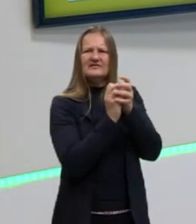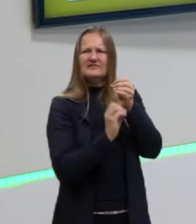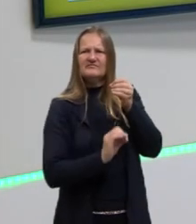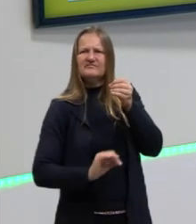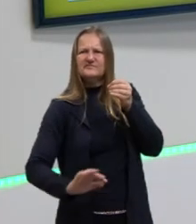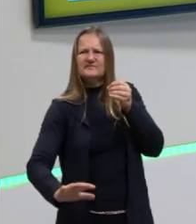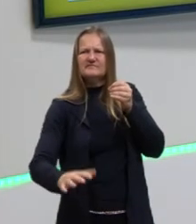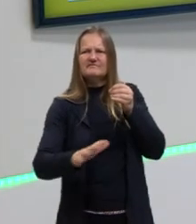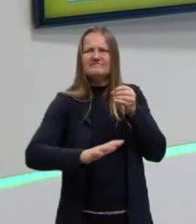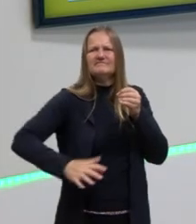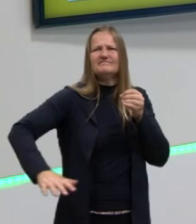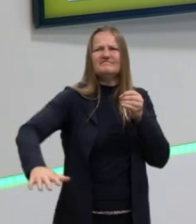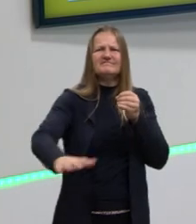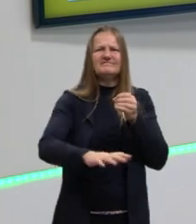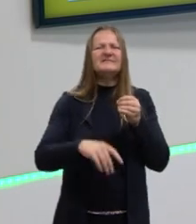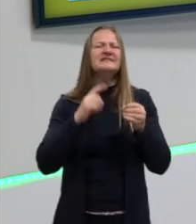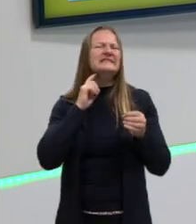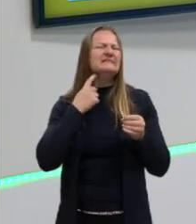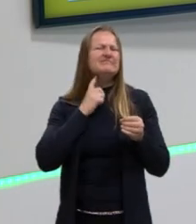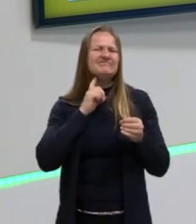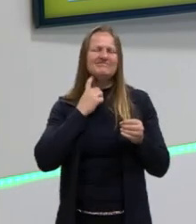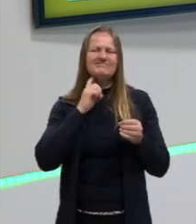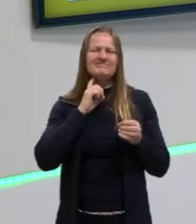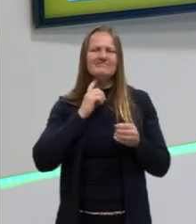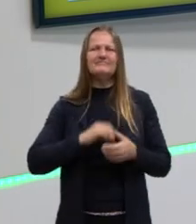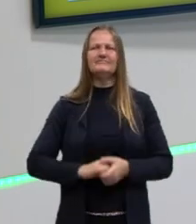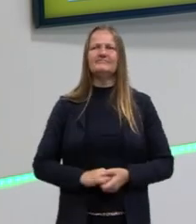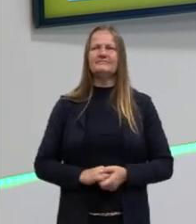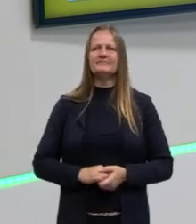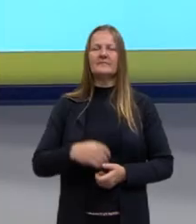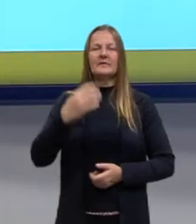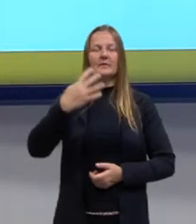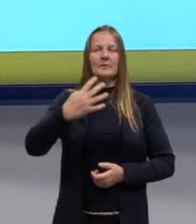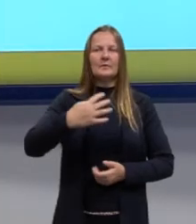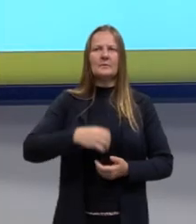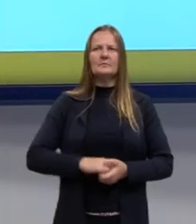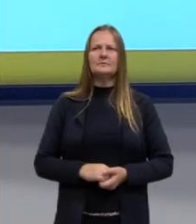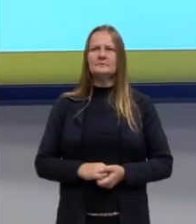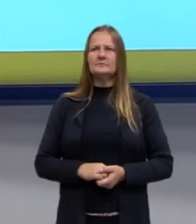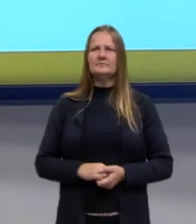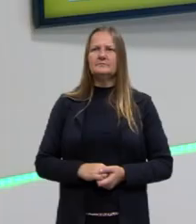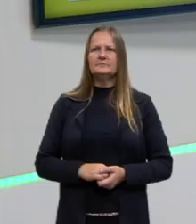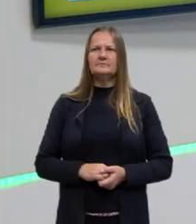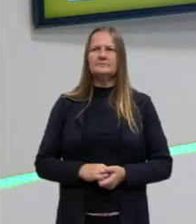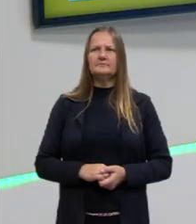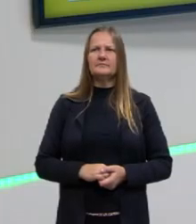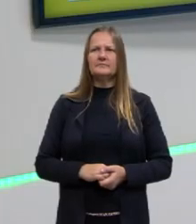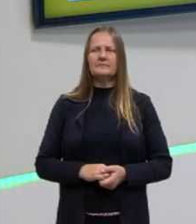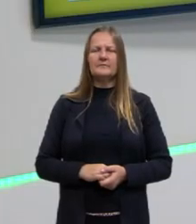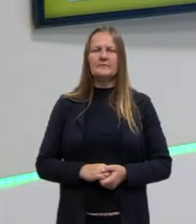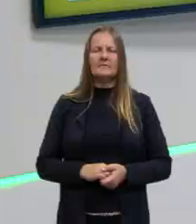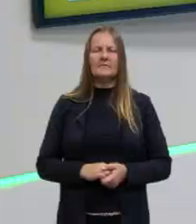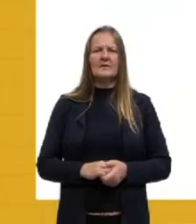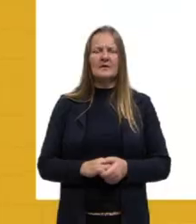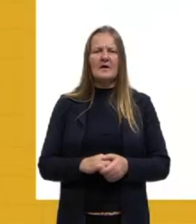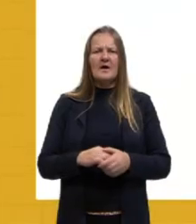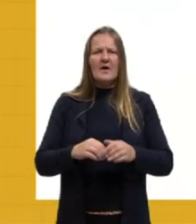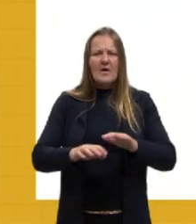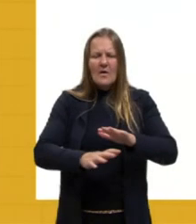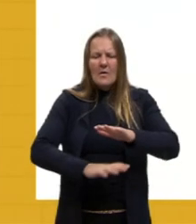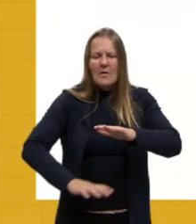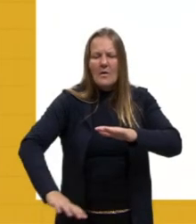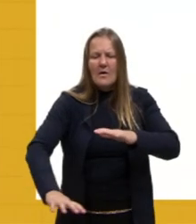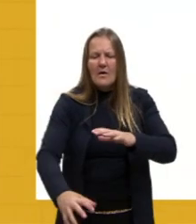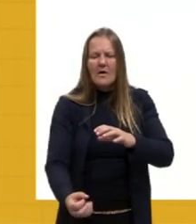e essas observações. Quatro, bolhas emergindo do fundo do